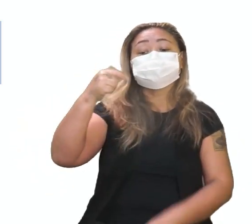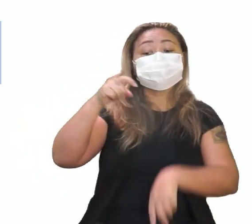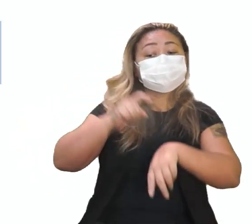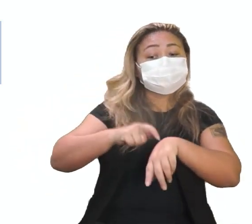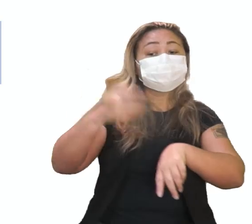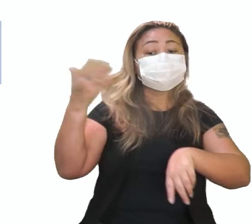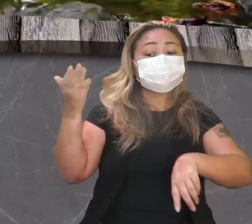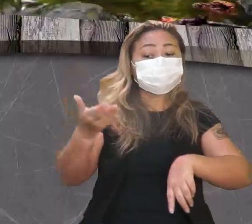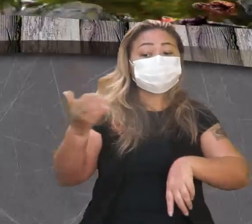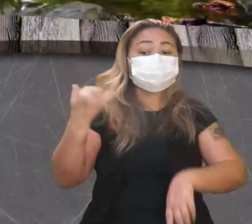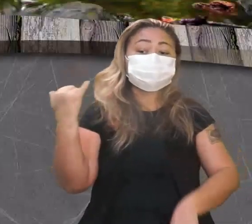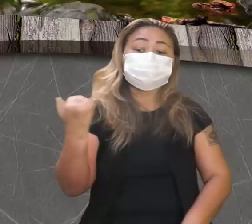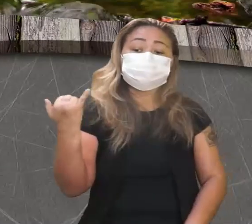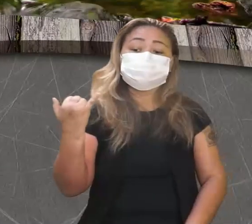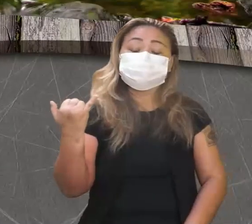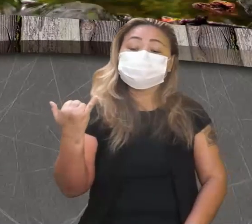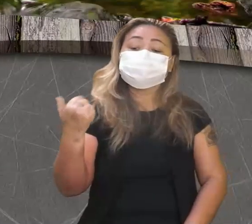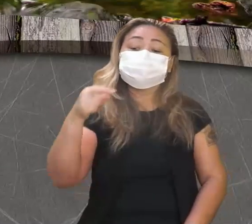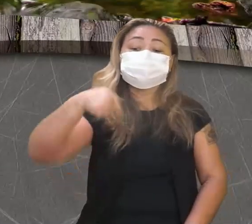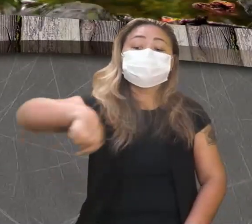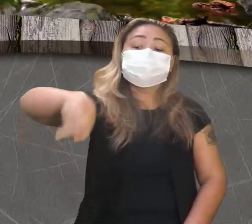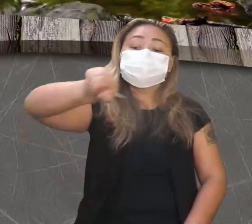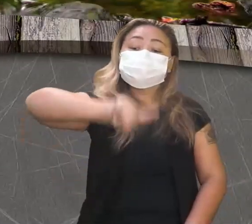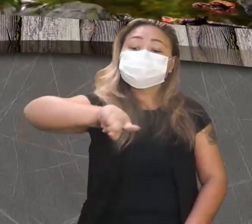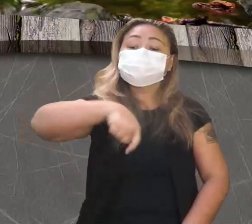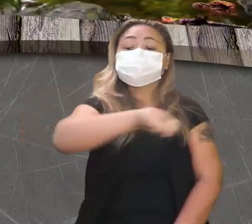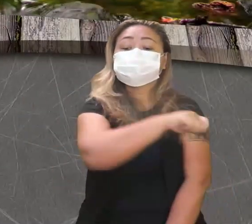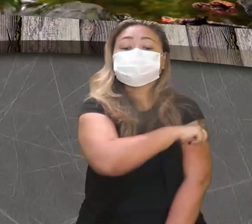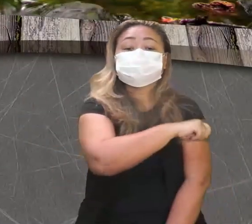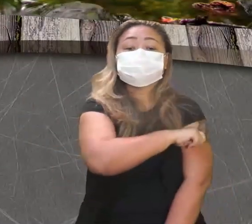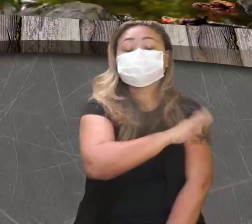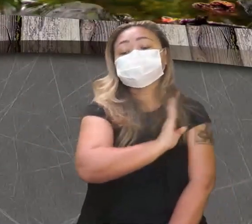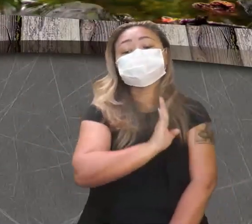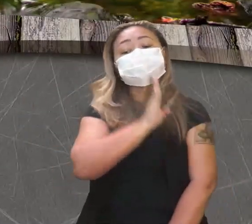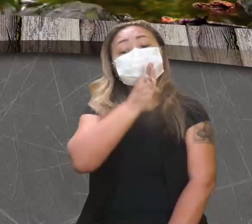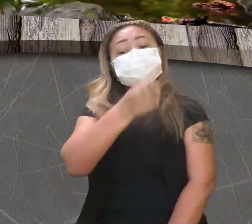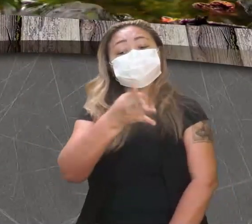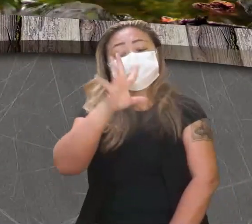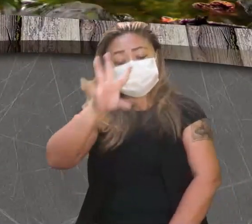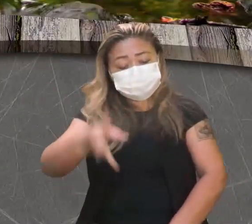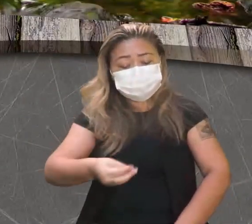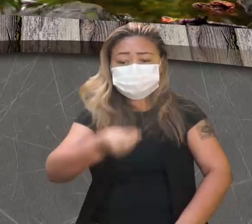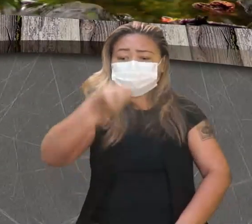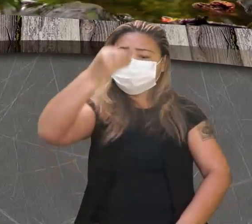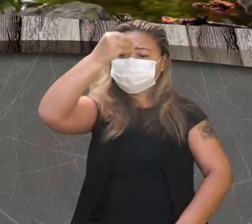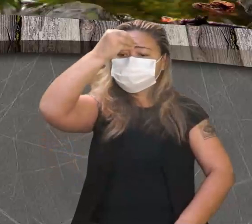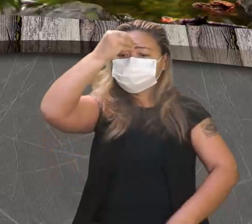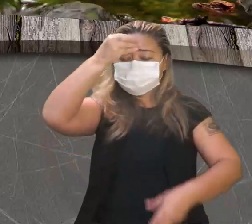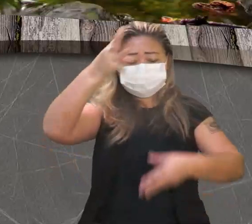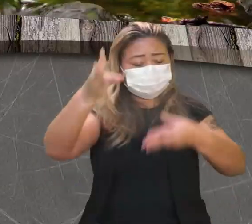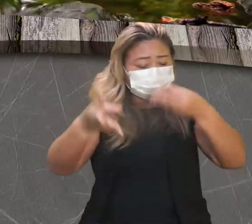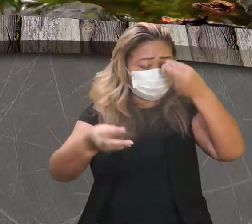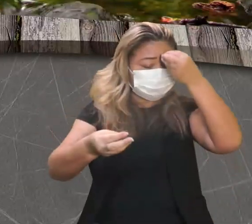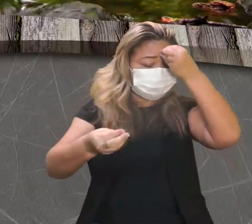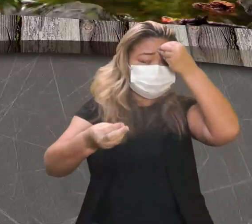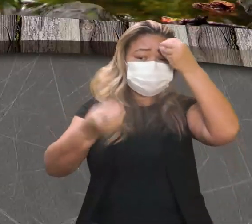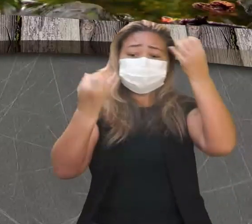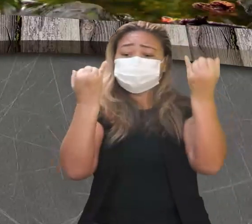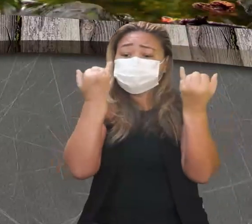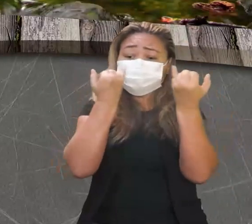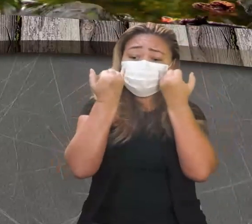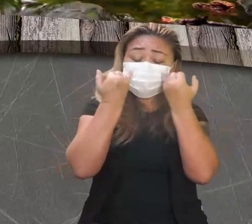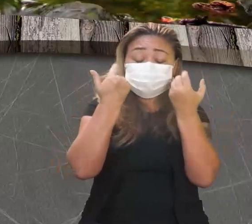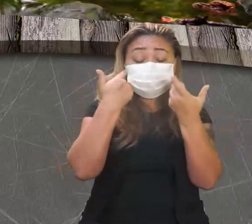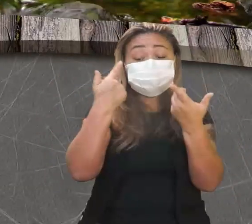momento é muito importante que você, cara aluno, vá somando essas informações e aí chega aquele